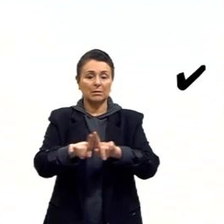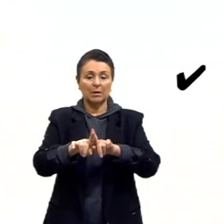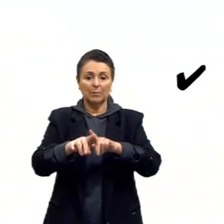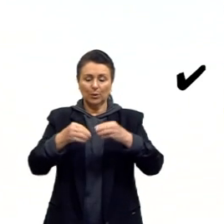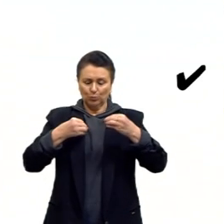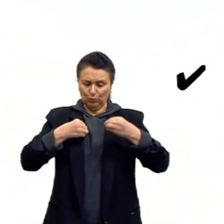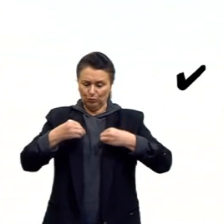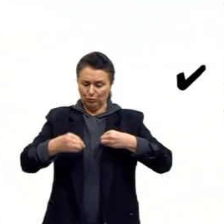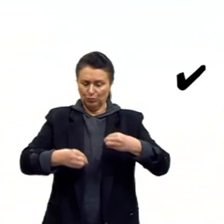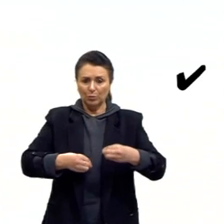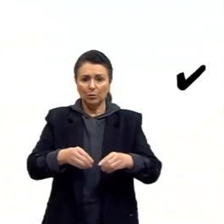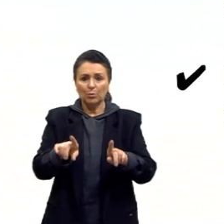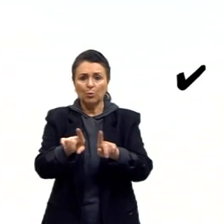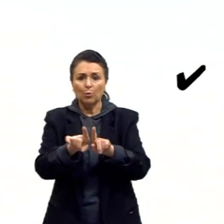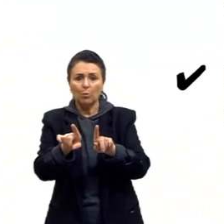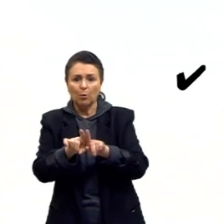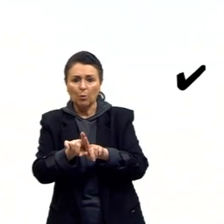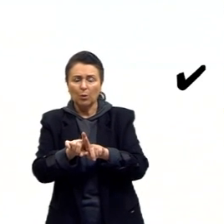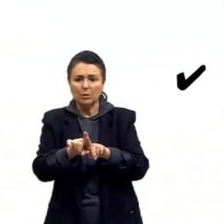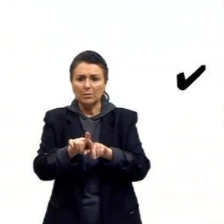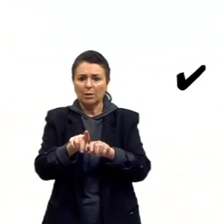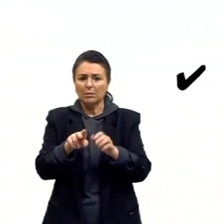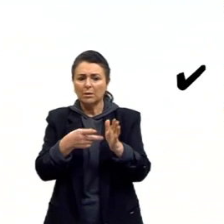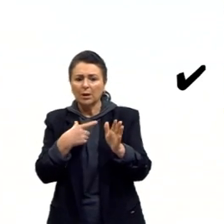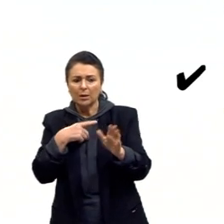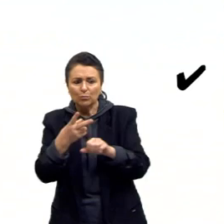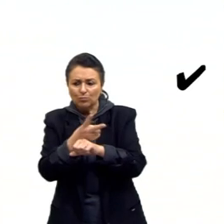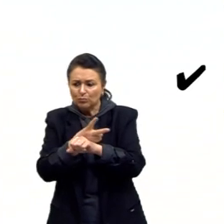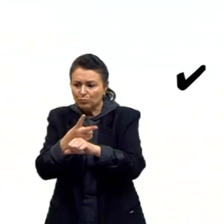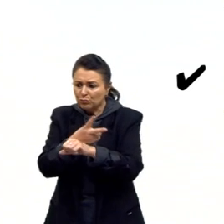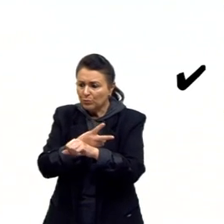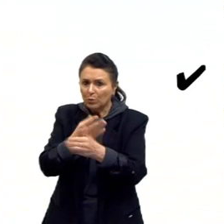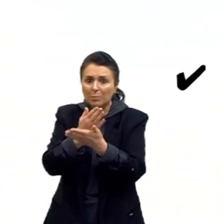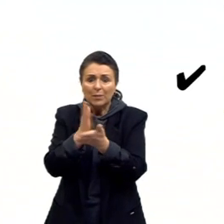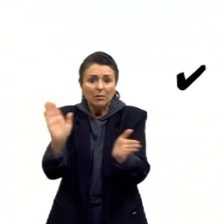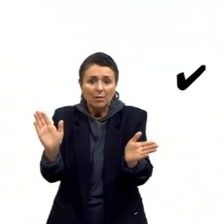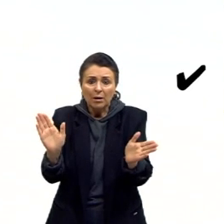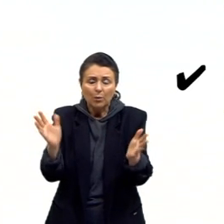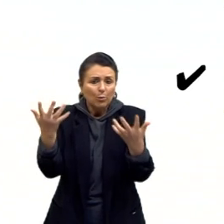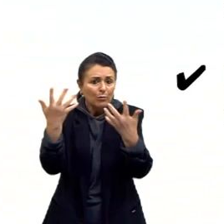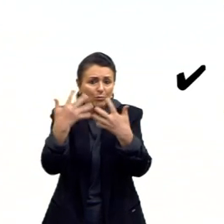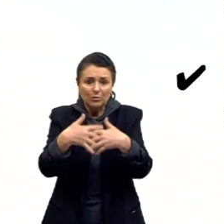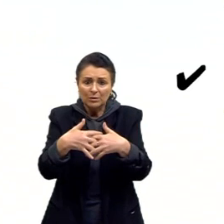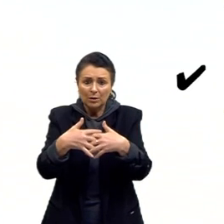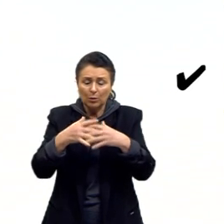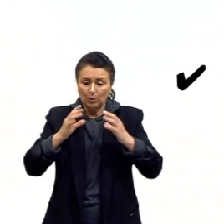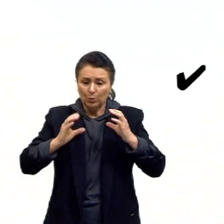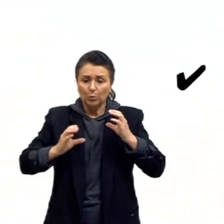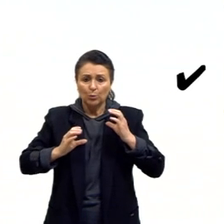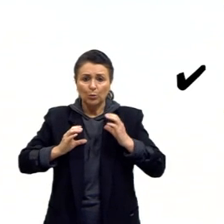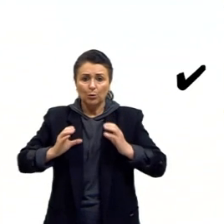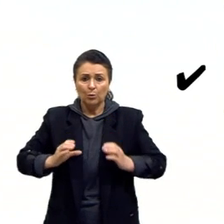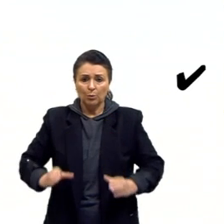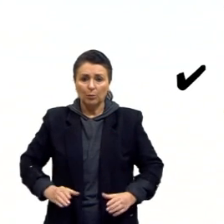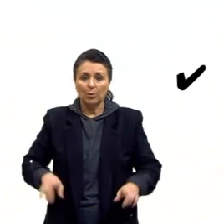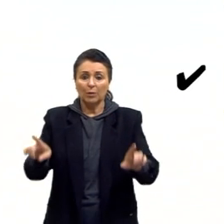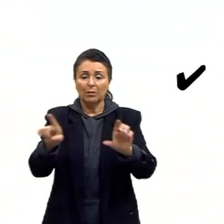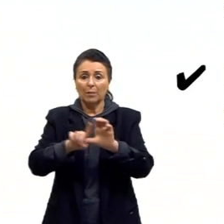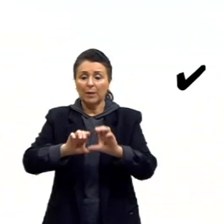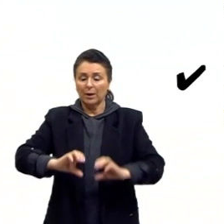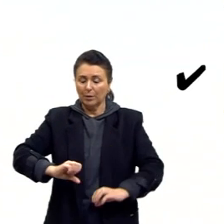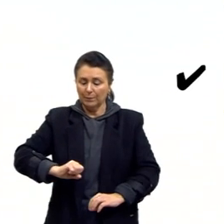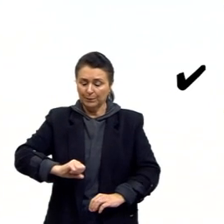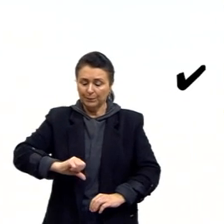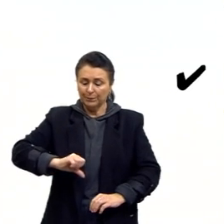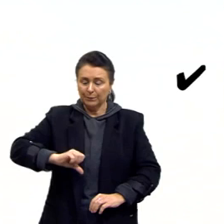vestigiais que atrofiaram o que perderam suas funções ancestrais e também a embriologia comparada, que é